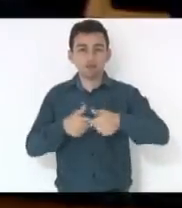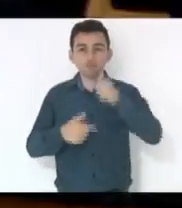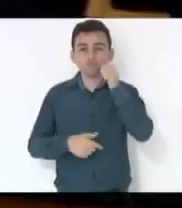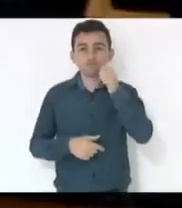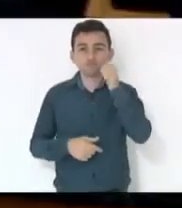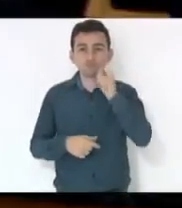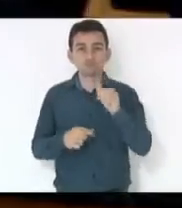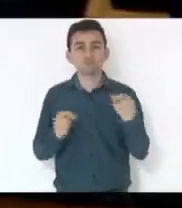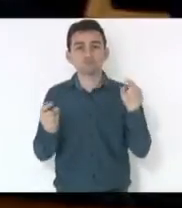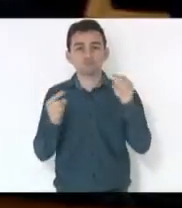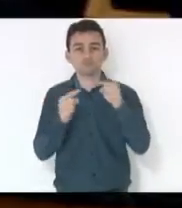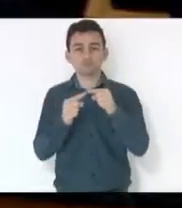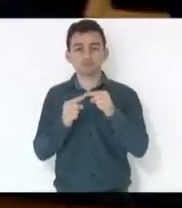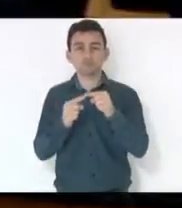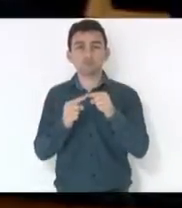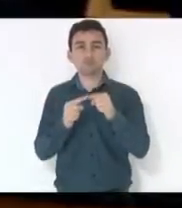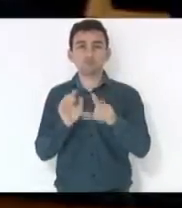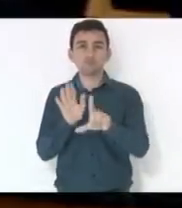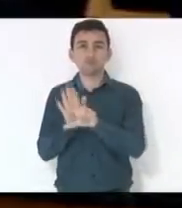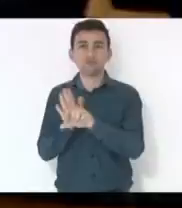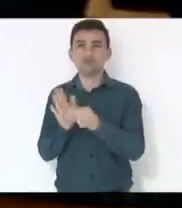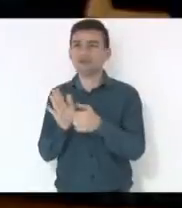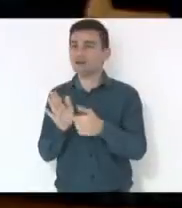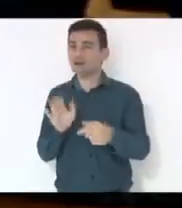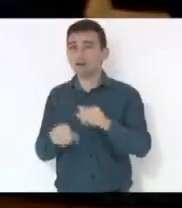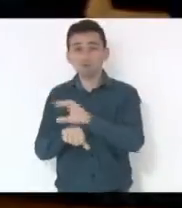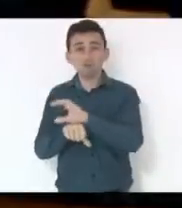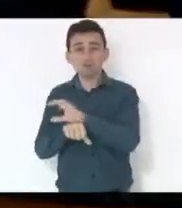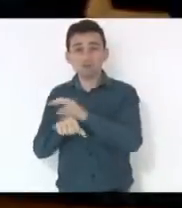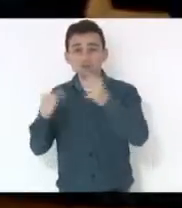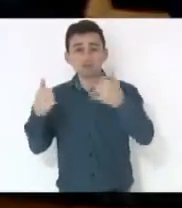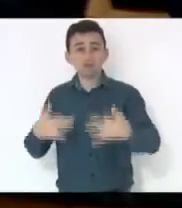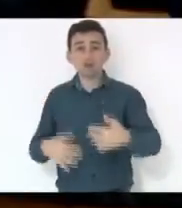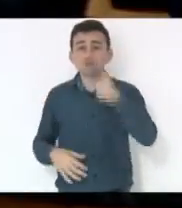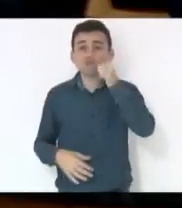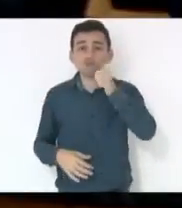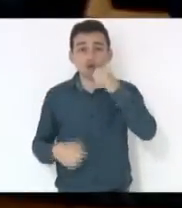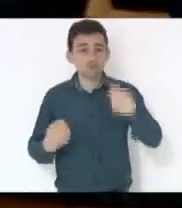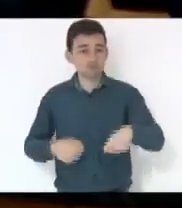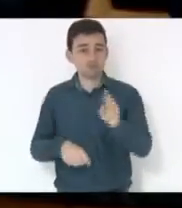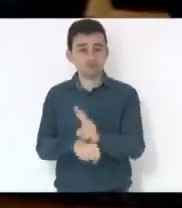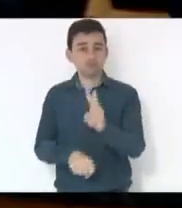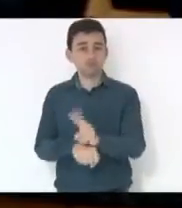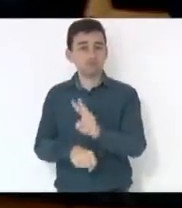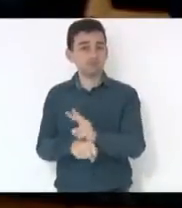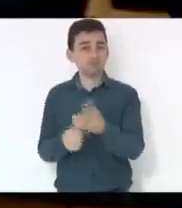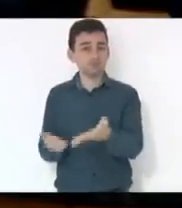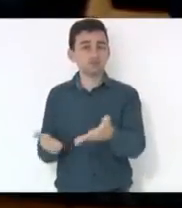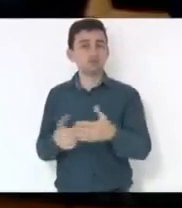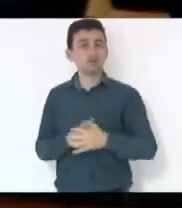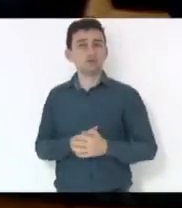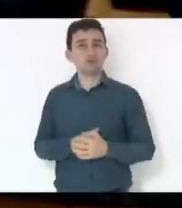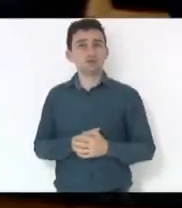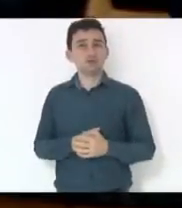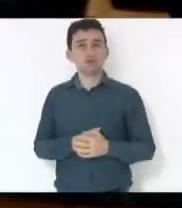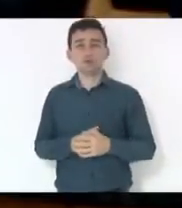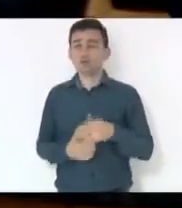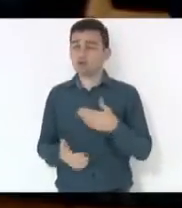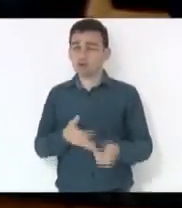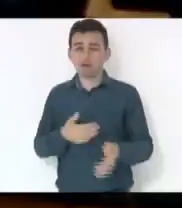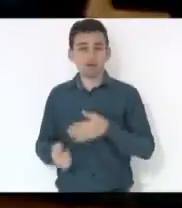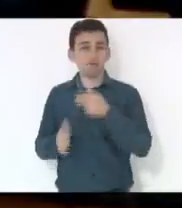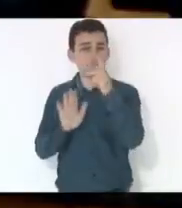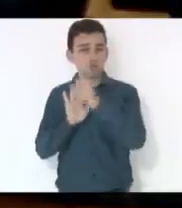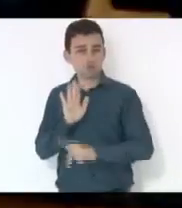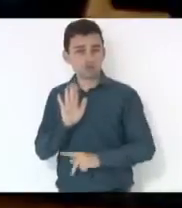específicos nos termos da lei. Ora, a própria Constituição diz que o mercado da mulher tem que ser protegido. Então, qualquer projeto nos termos da lei